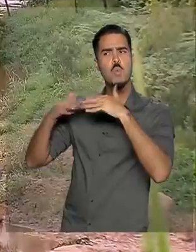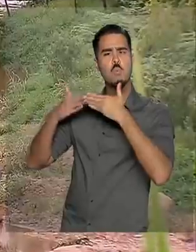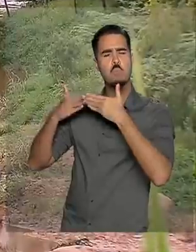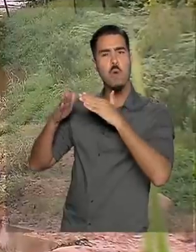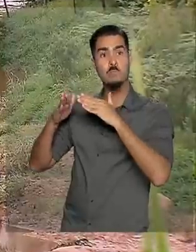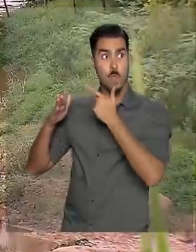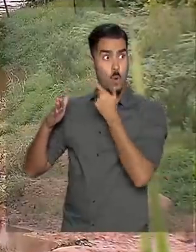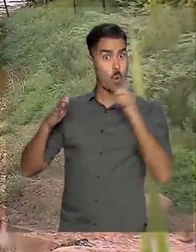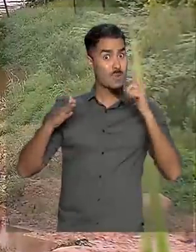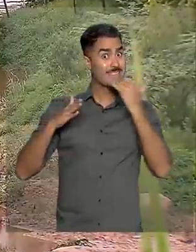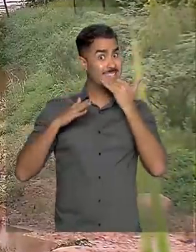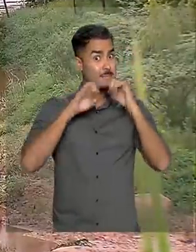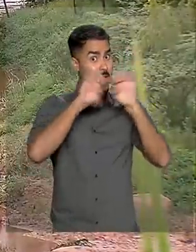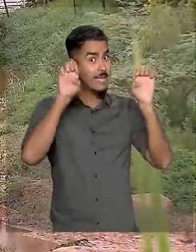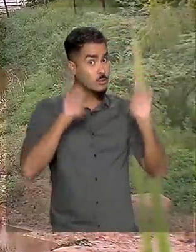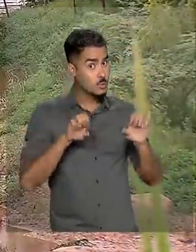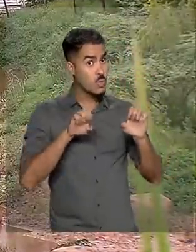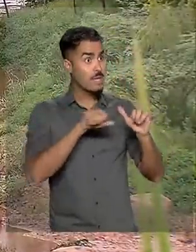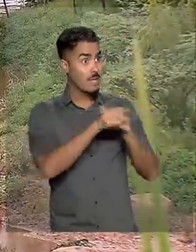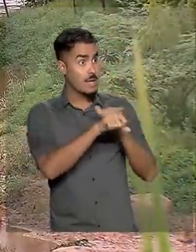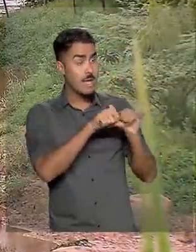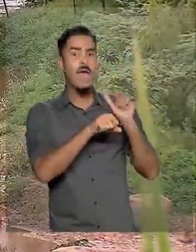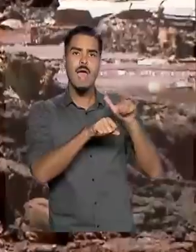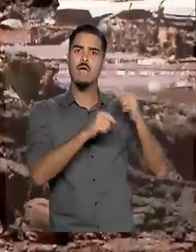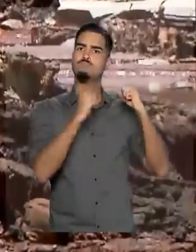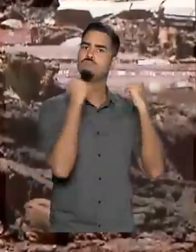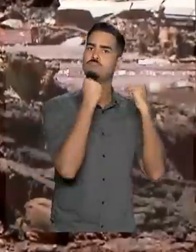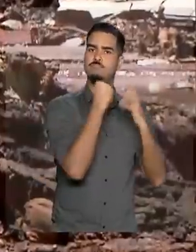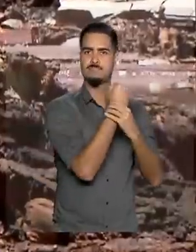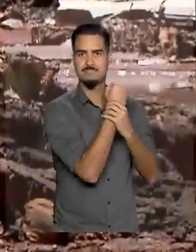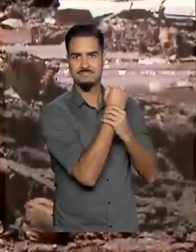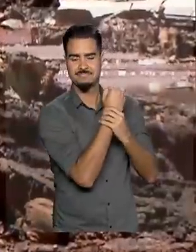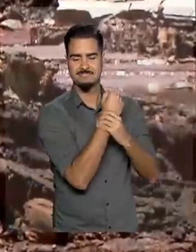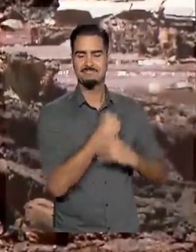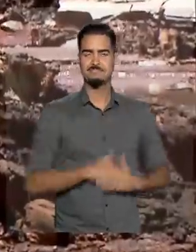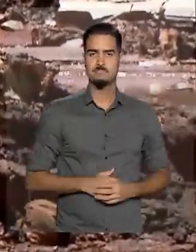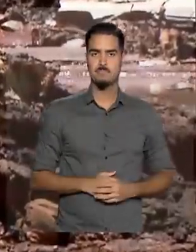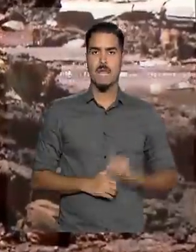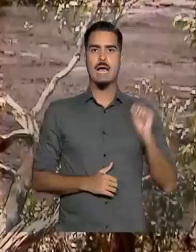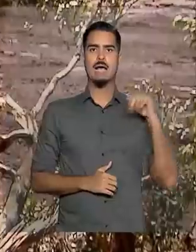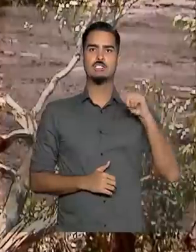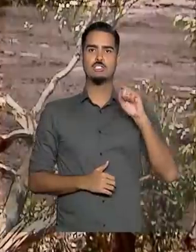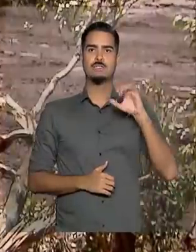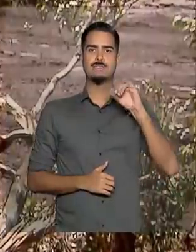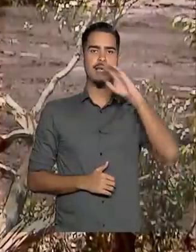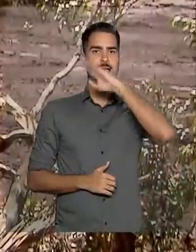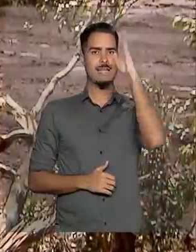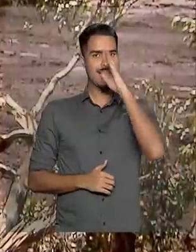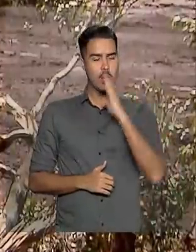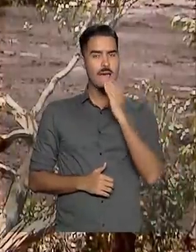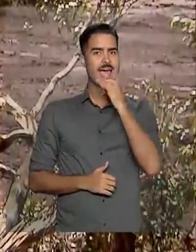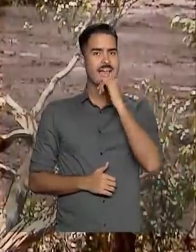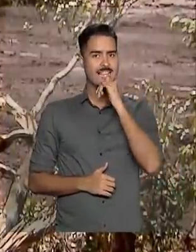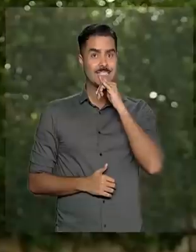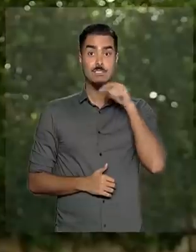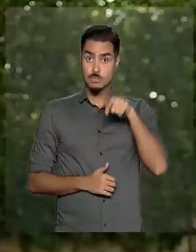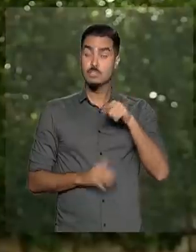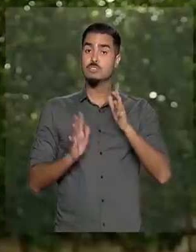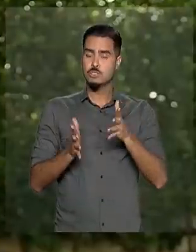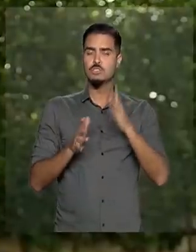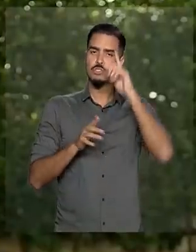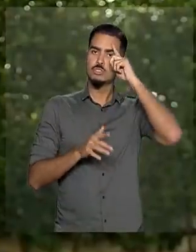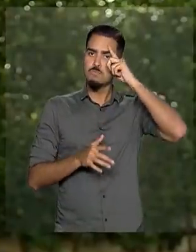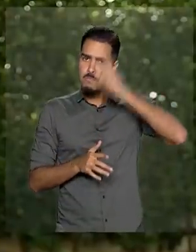utilizam outros tipos de técnicas da construção civil. A Agência Nacional de Energia Elétrica também determinou a